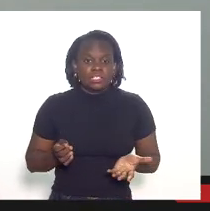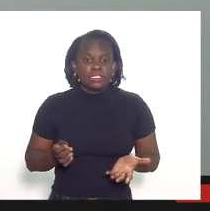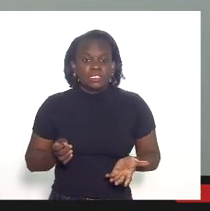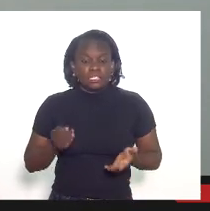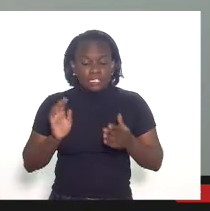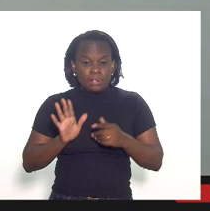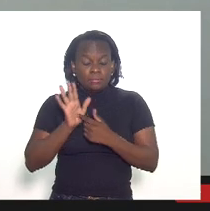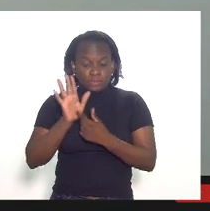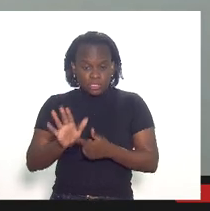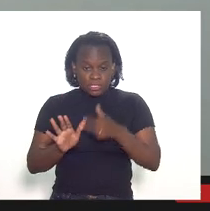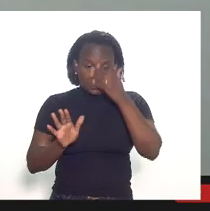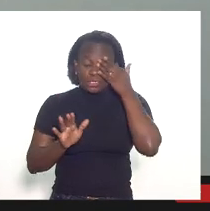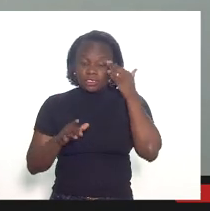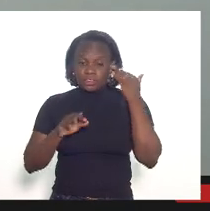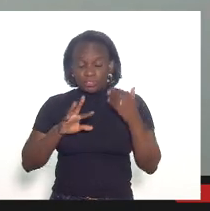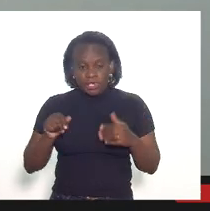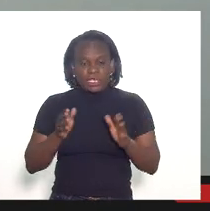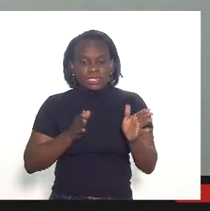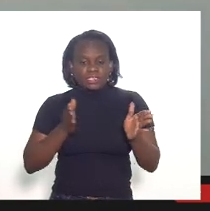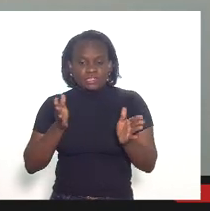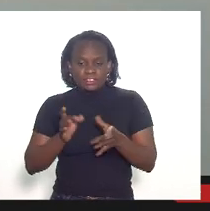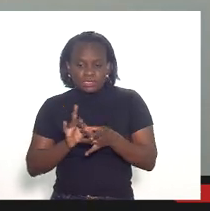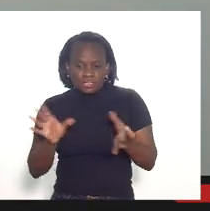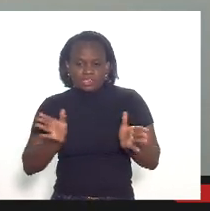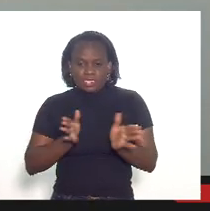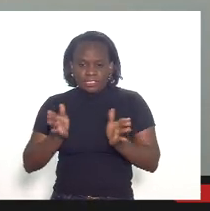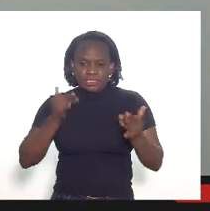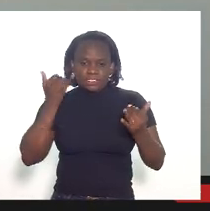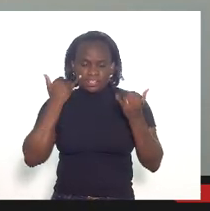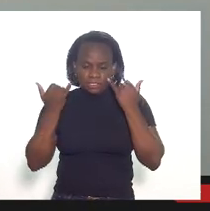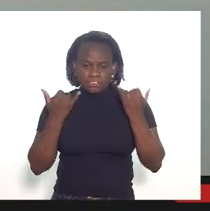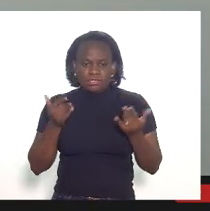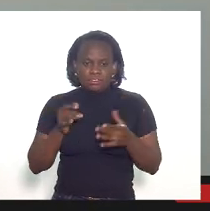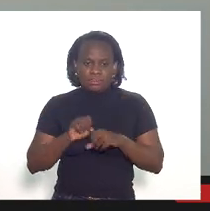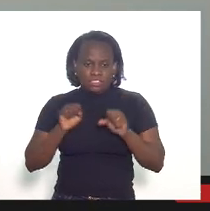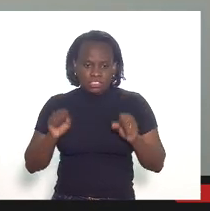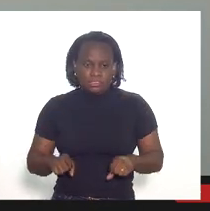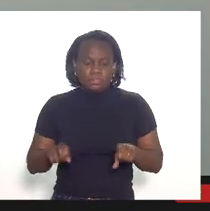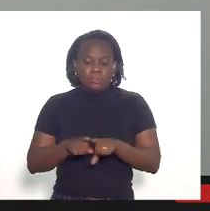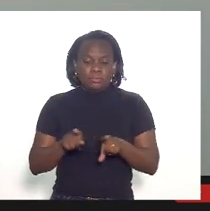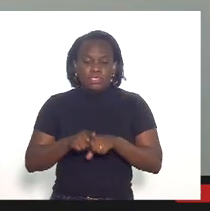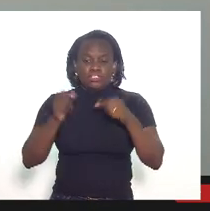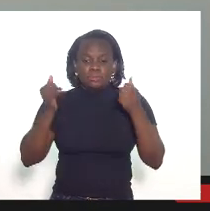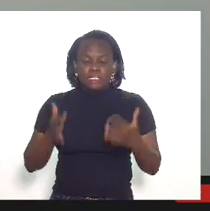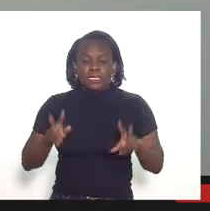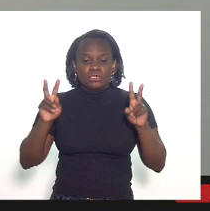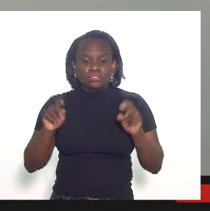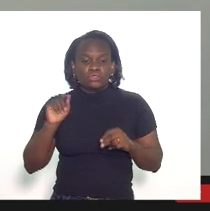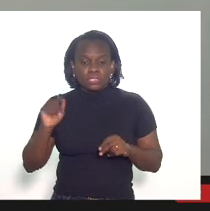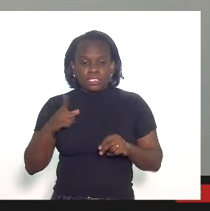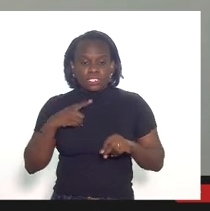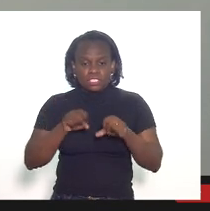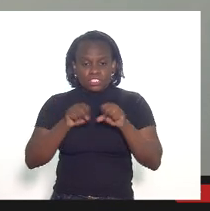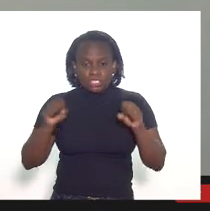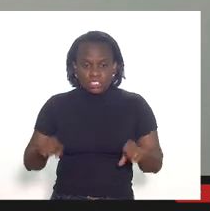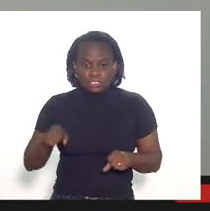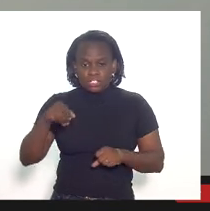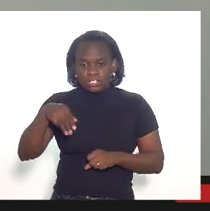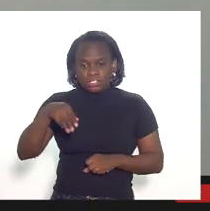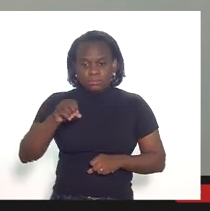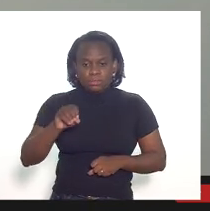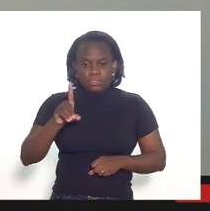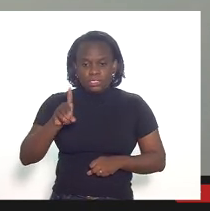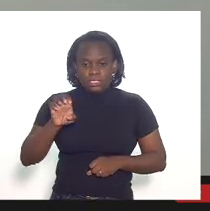está sinalizando a intimação que vai nos dar acesso ao sistema e aí eu queria trazer um assunto que ainda não foi trazido aqui os senhores deputados que existe um sistema chamado Modesp